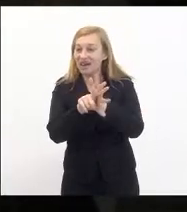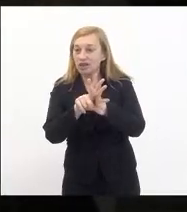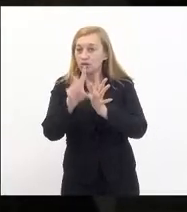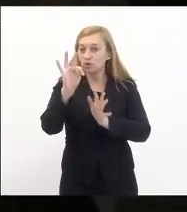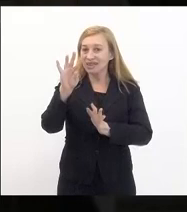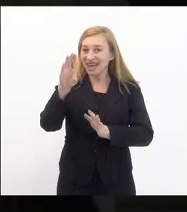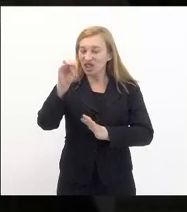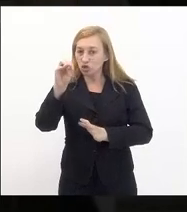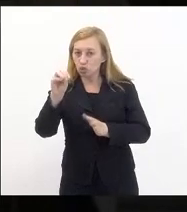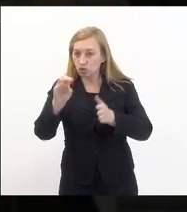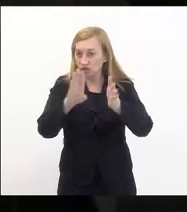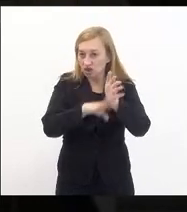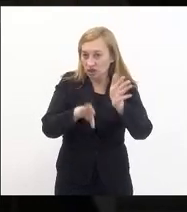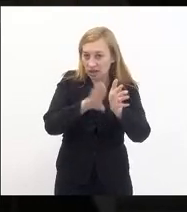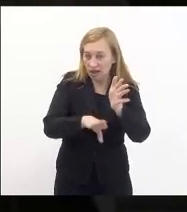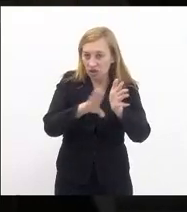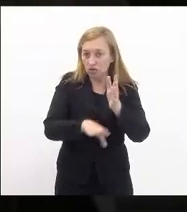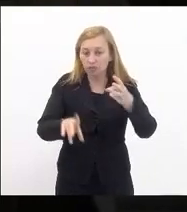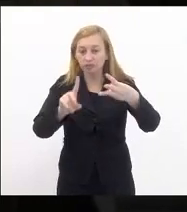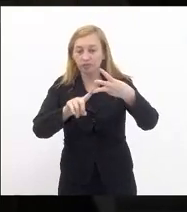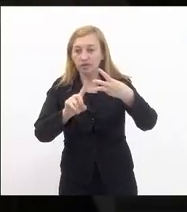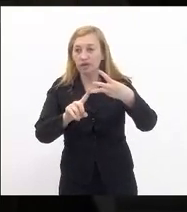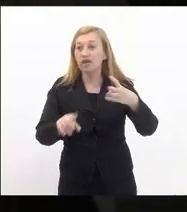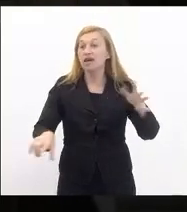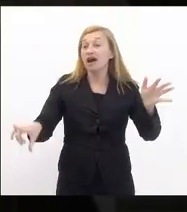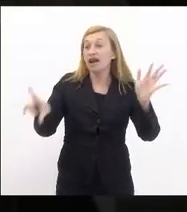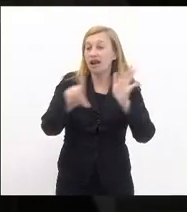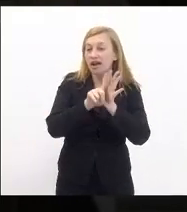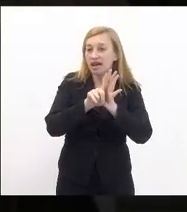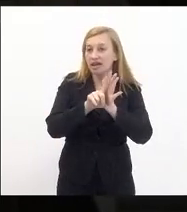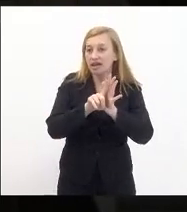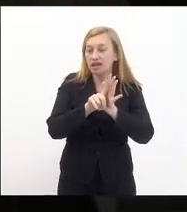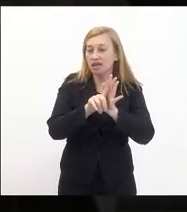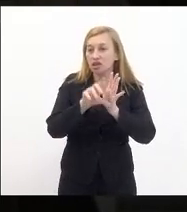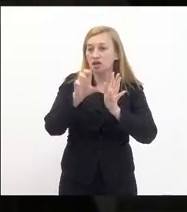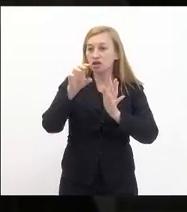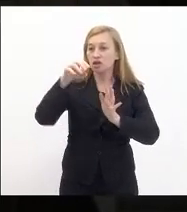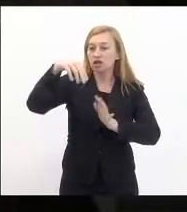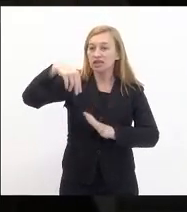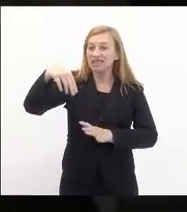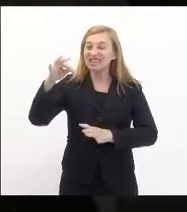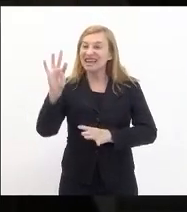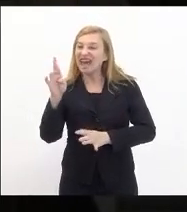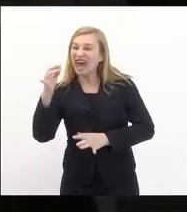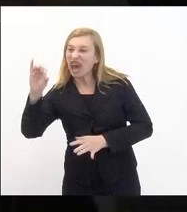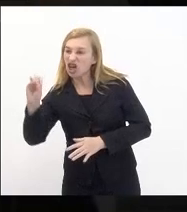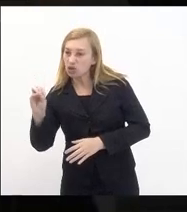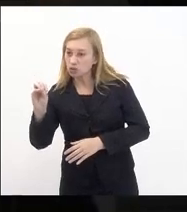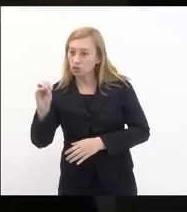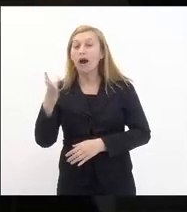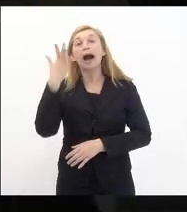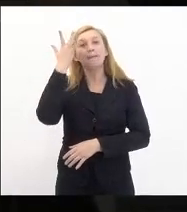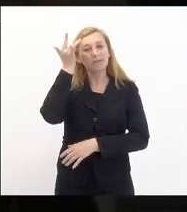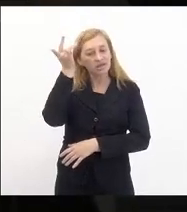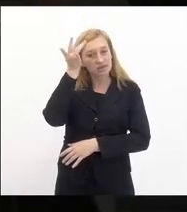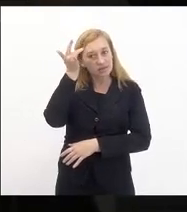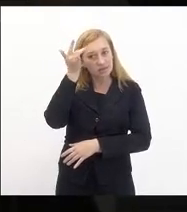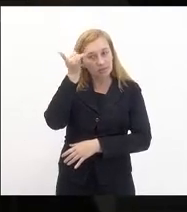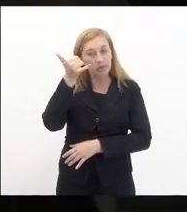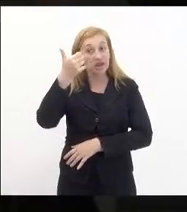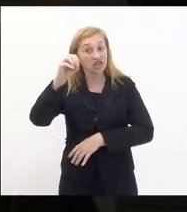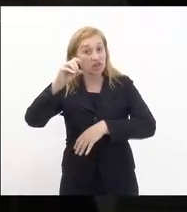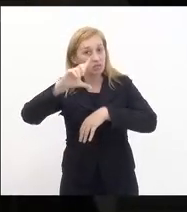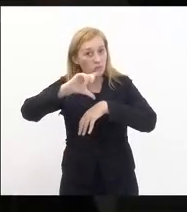e a lei de extinção do triênio segunda amanhã às 10